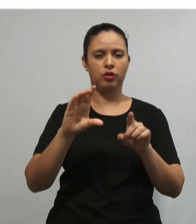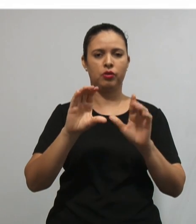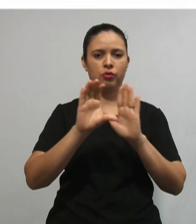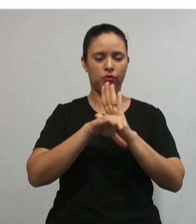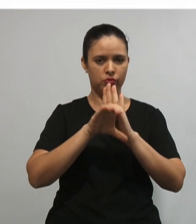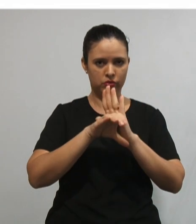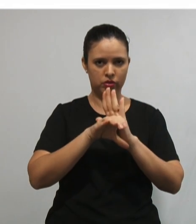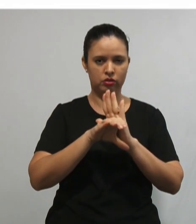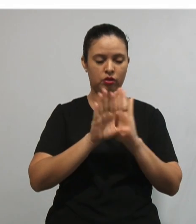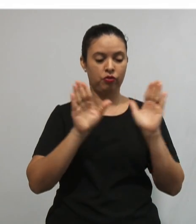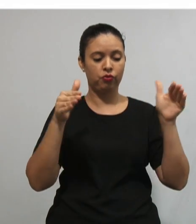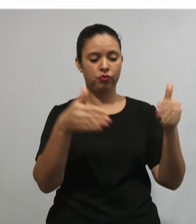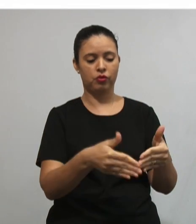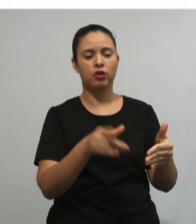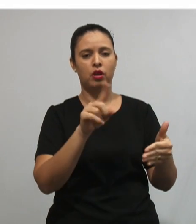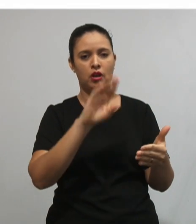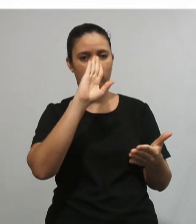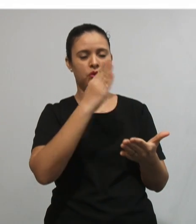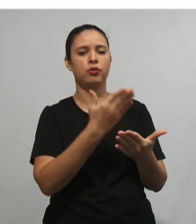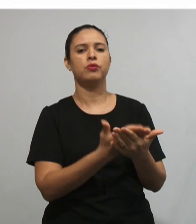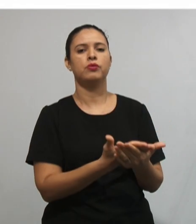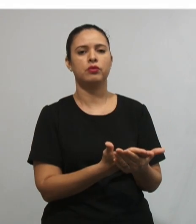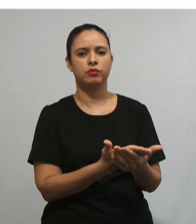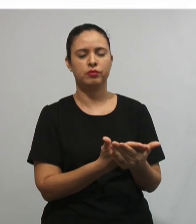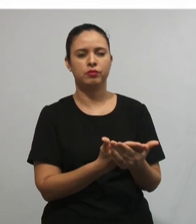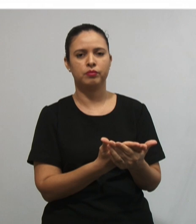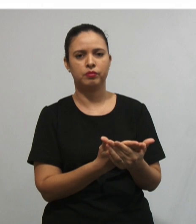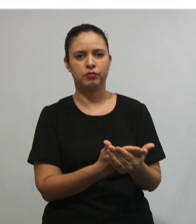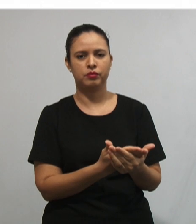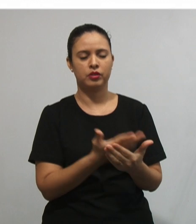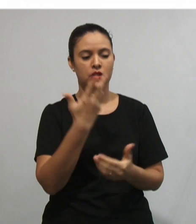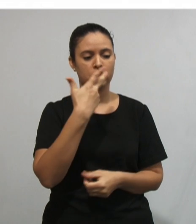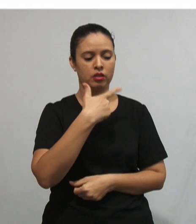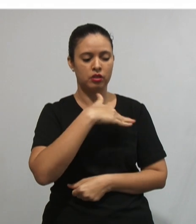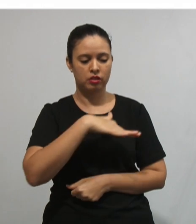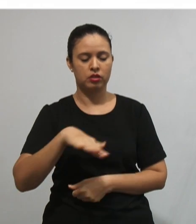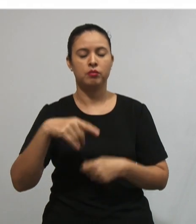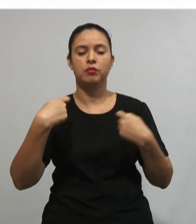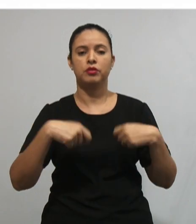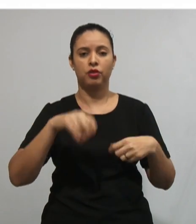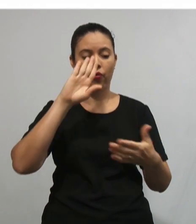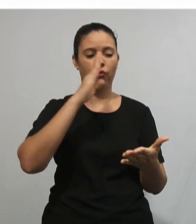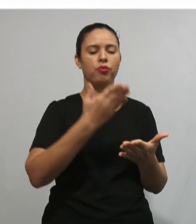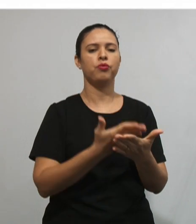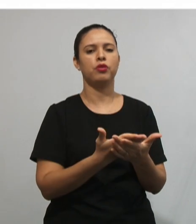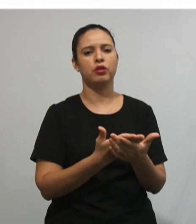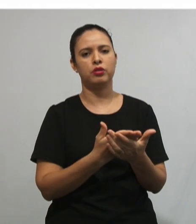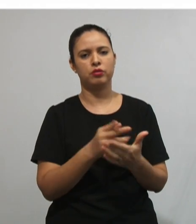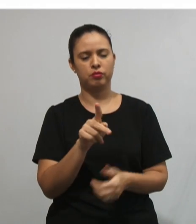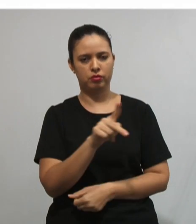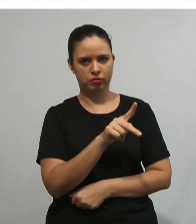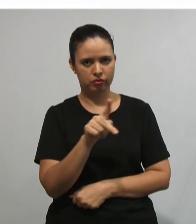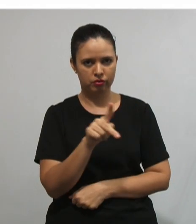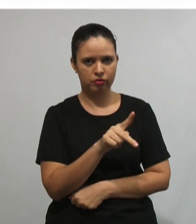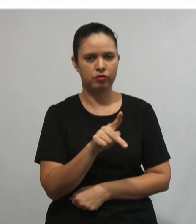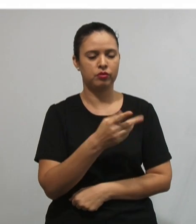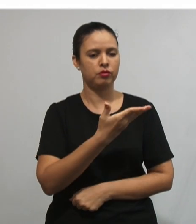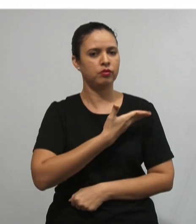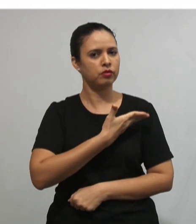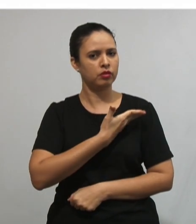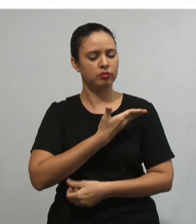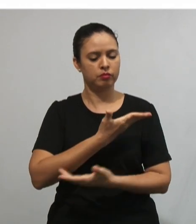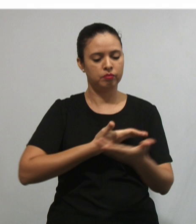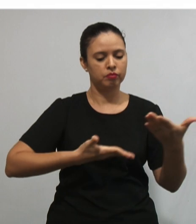Frenet eram A confiança, para aprender as crianças tem que confiar no professor e confiar nos seus colegas, O